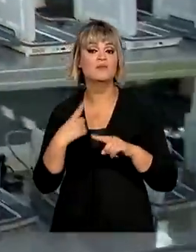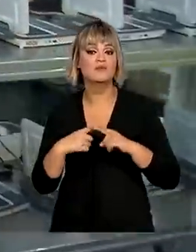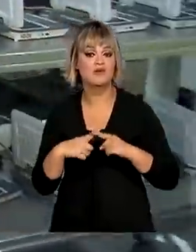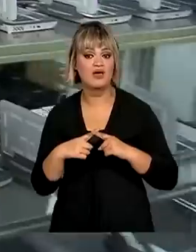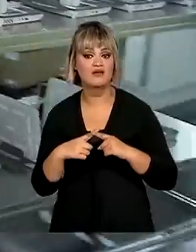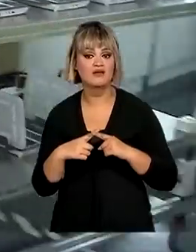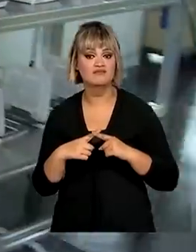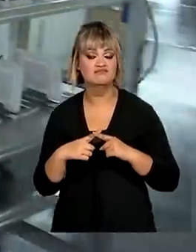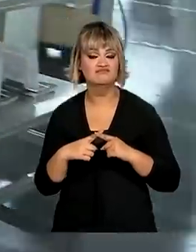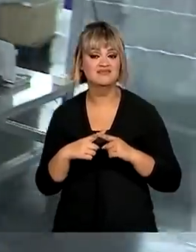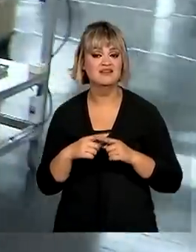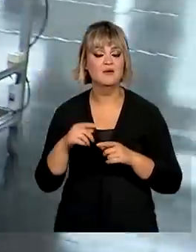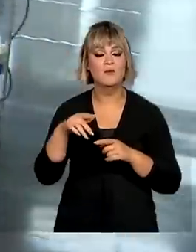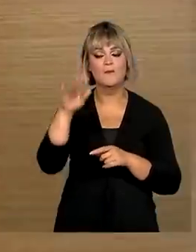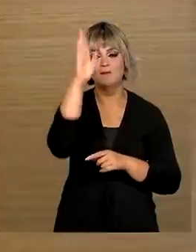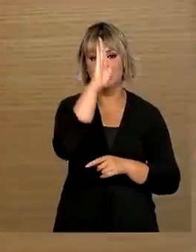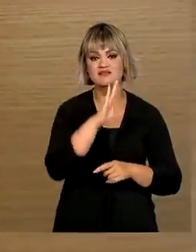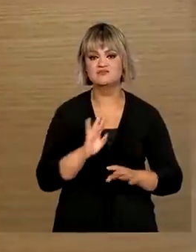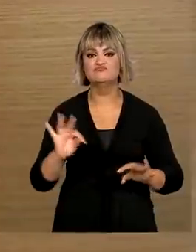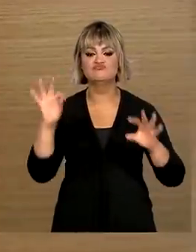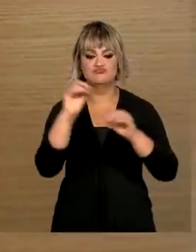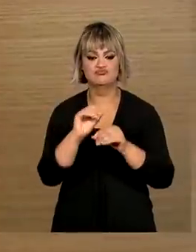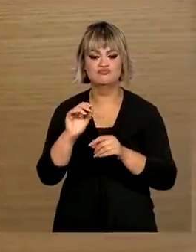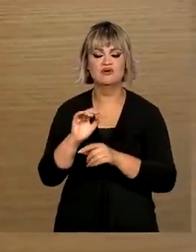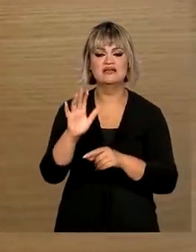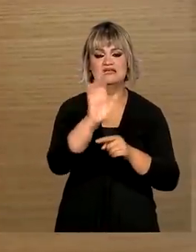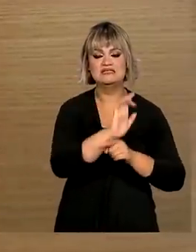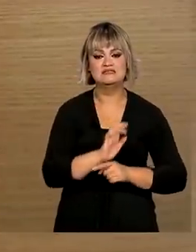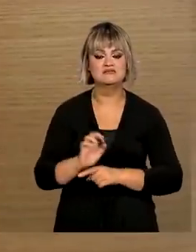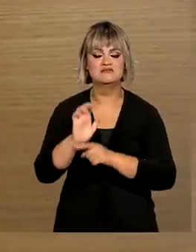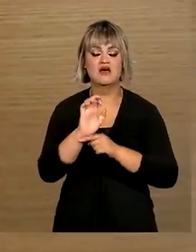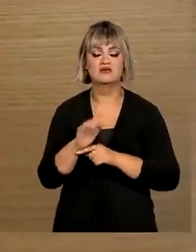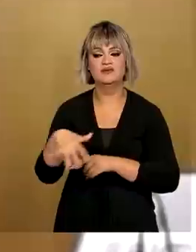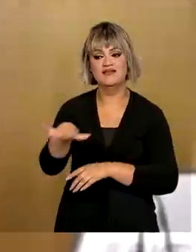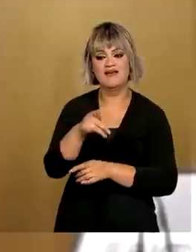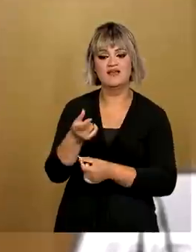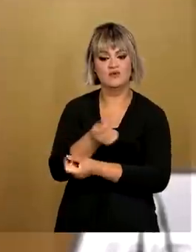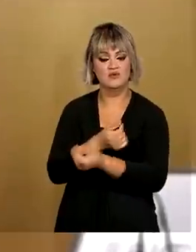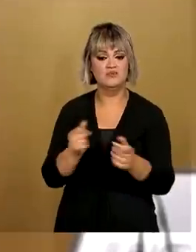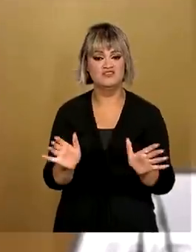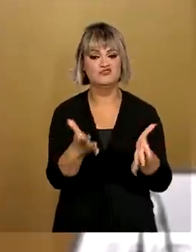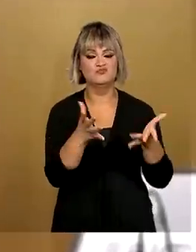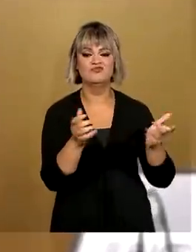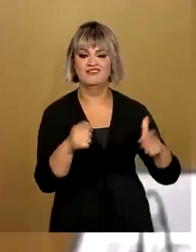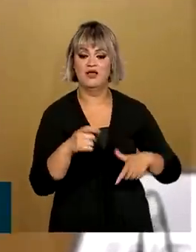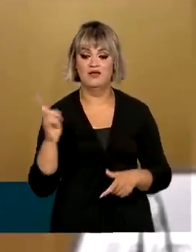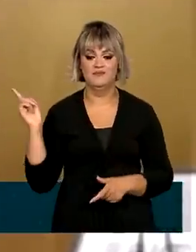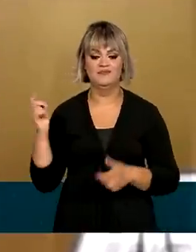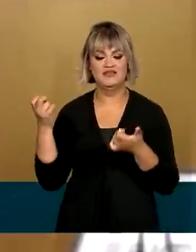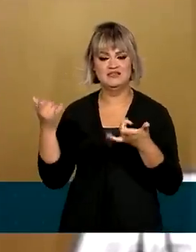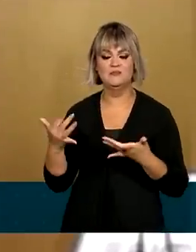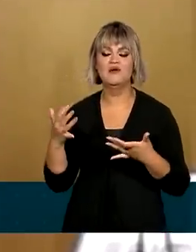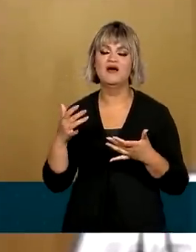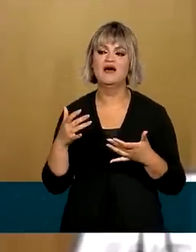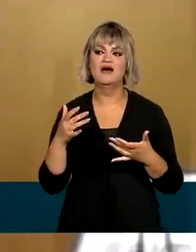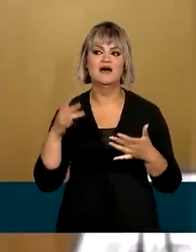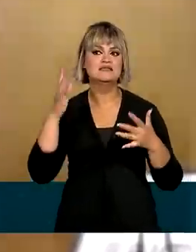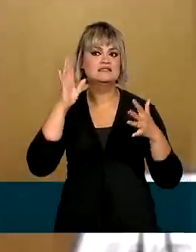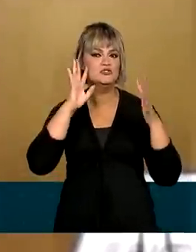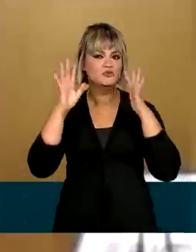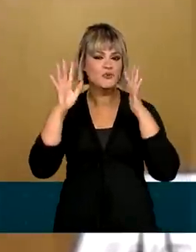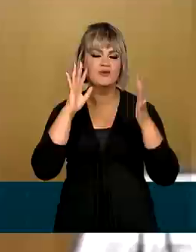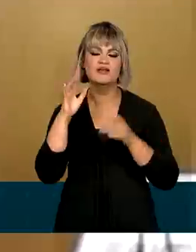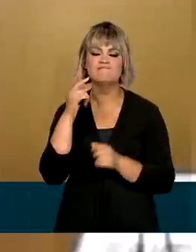distribuído em todo o país e em todos os setores da economia. Nos dá a possibilidade de sonhar com o